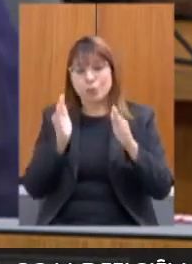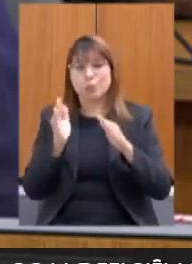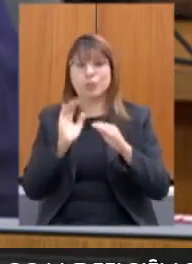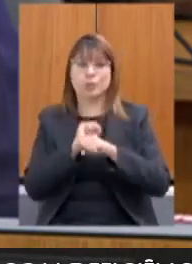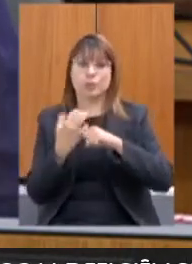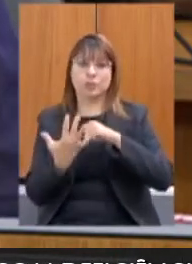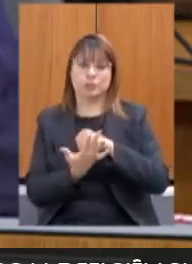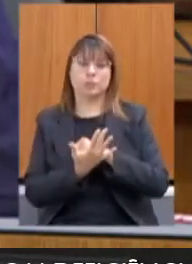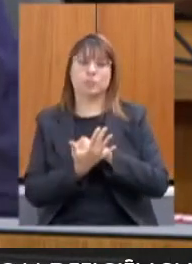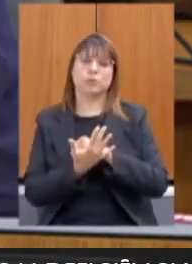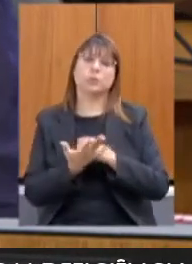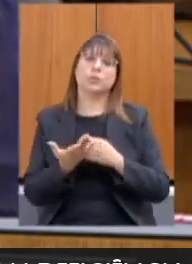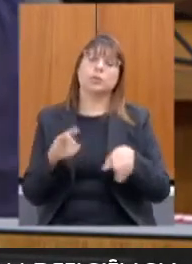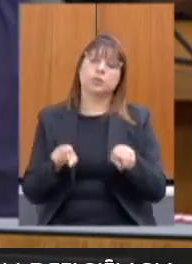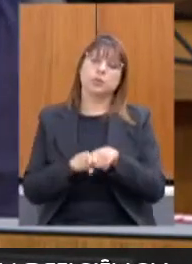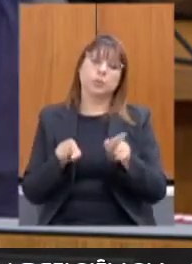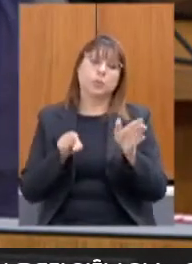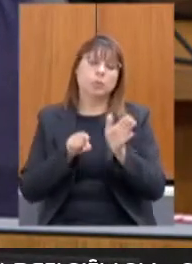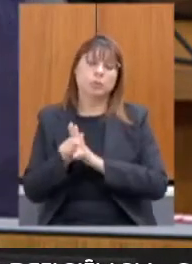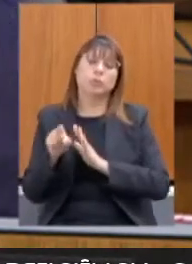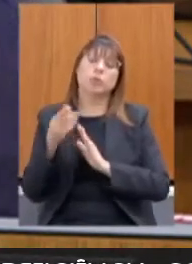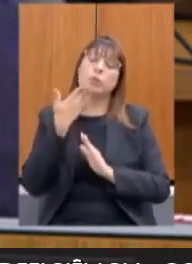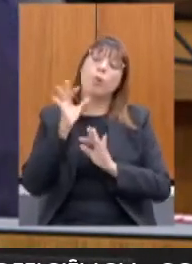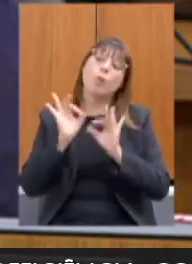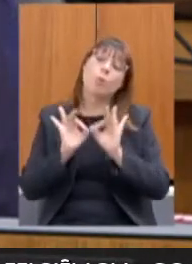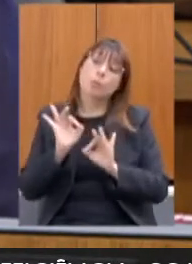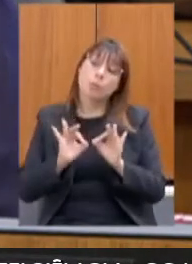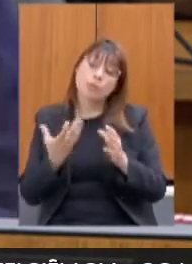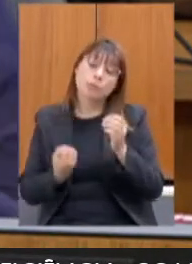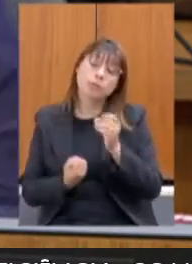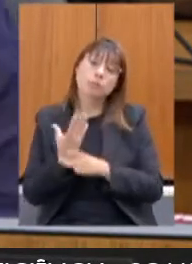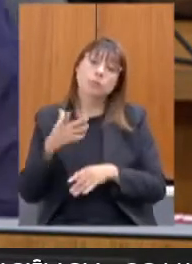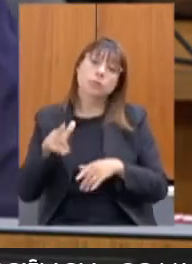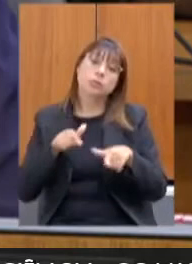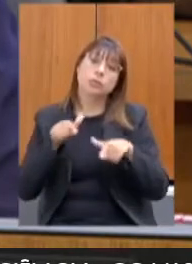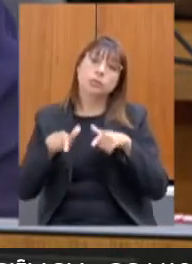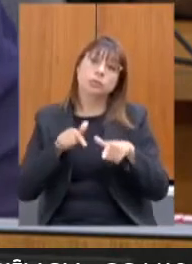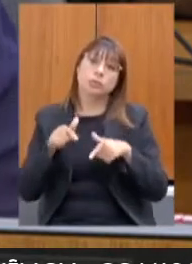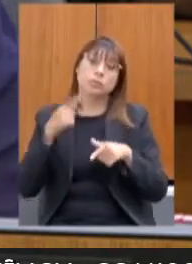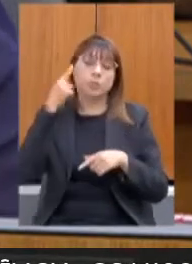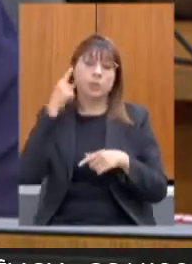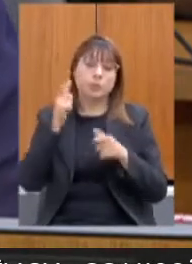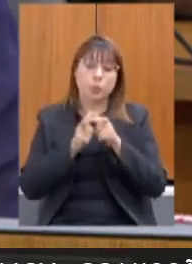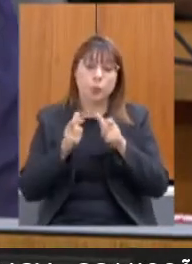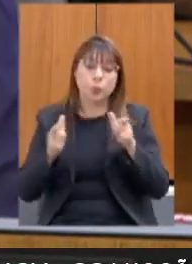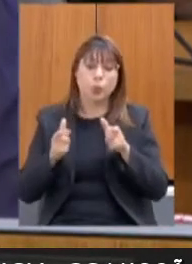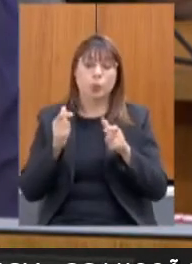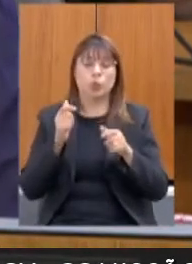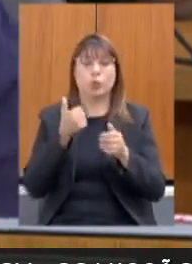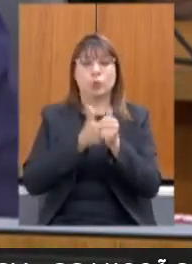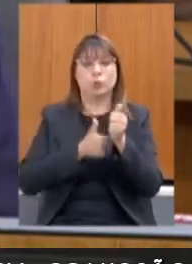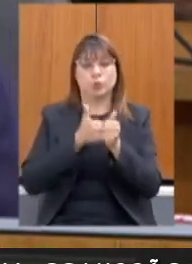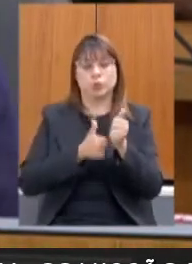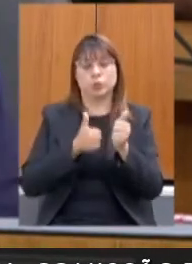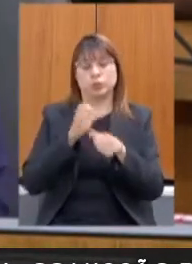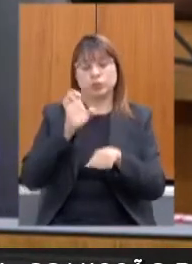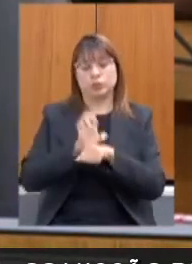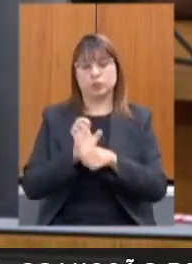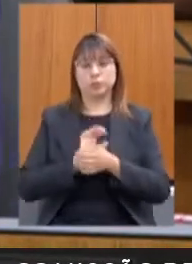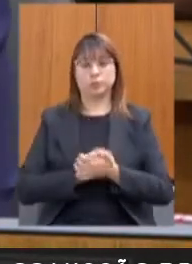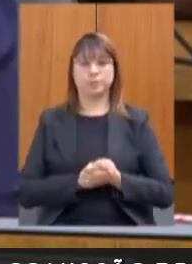e perguntando qual é o plano em relação à geração de emprego, considerando esse aumento de desempregados no nosso Estado.